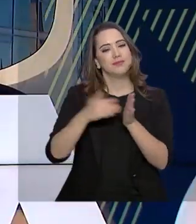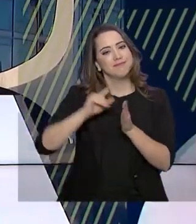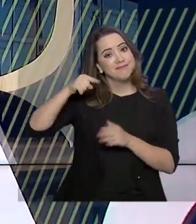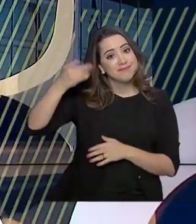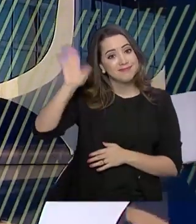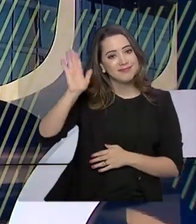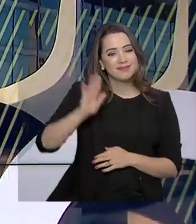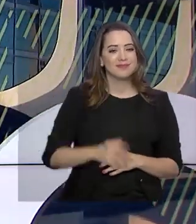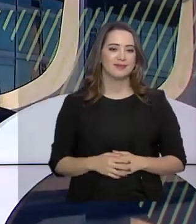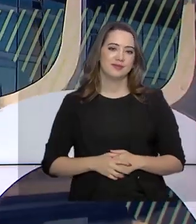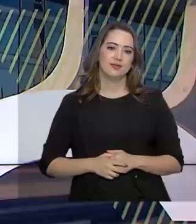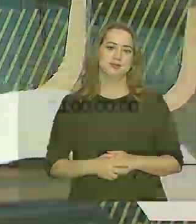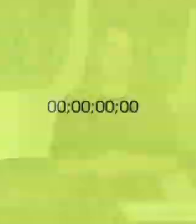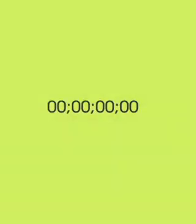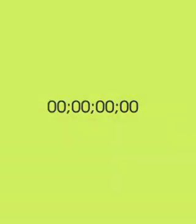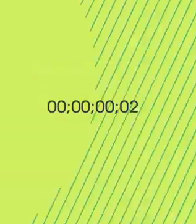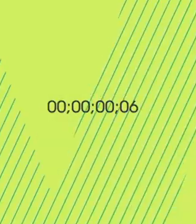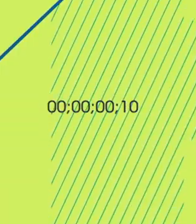para você e até a próxima.